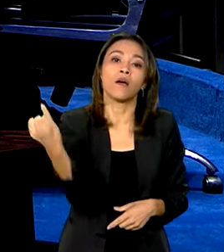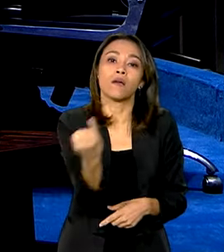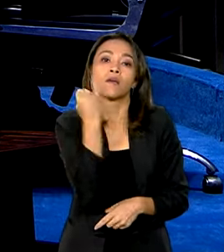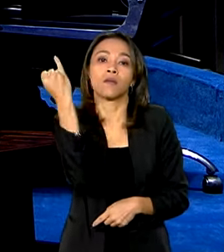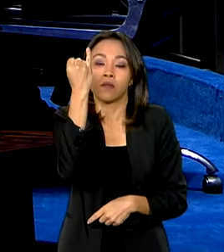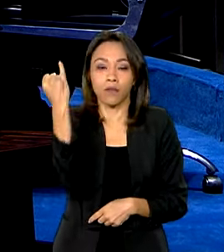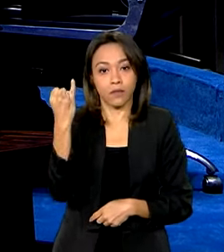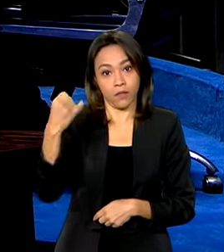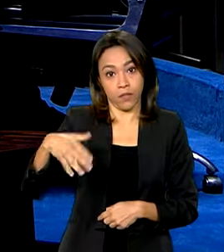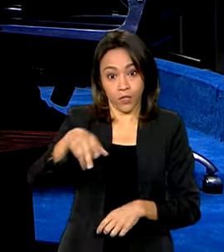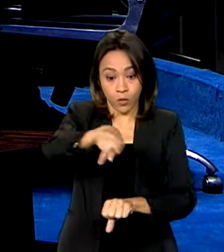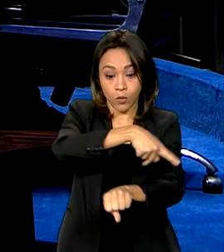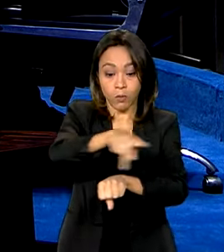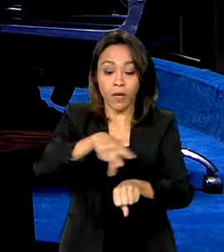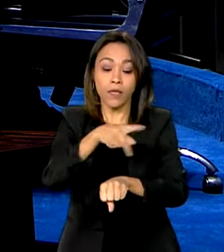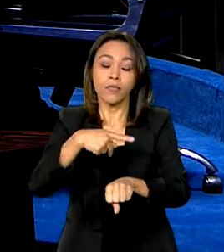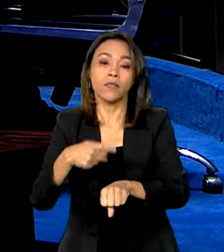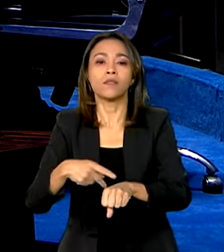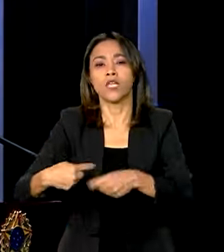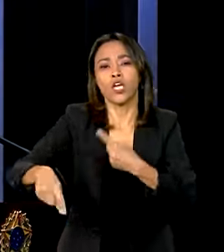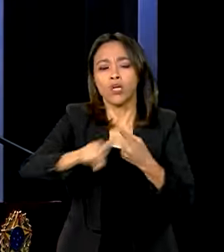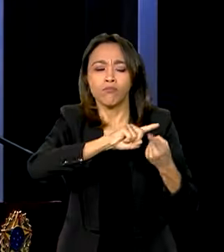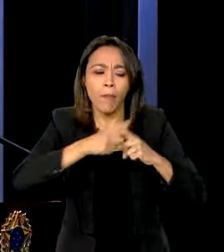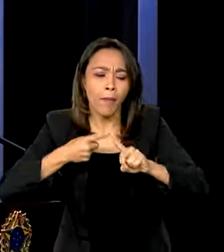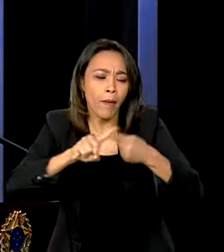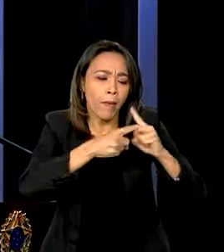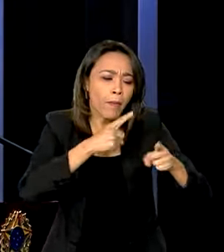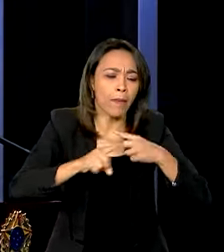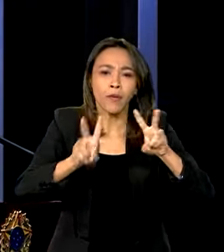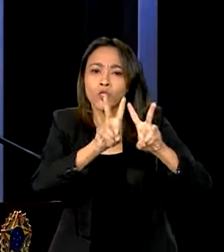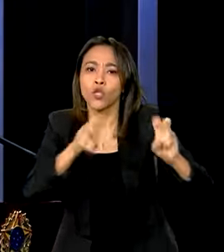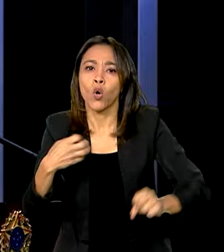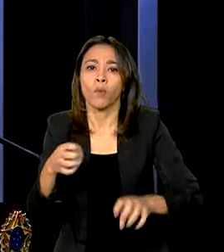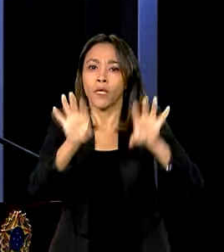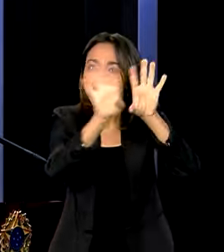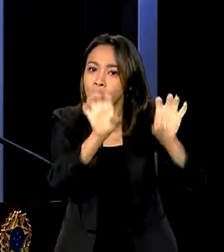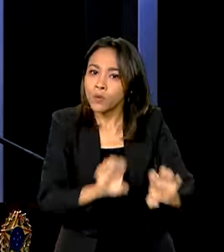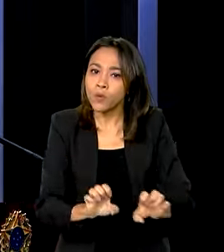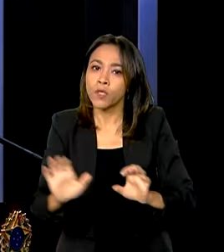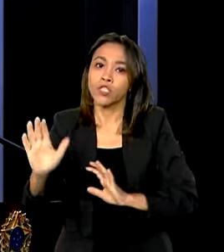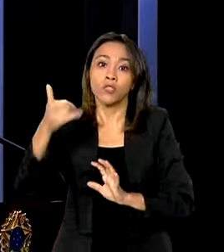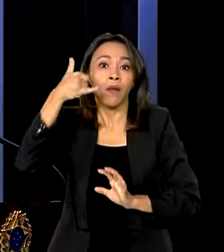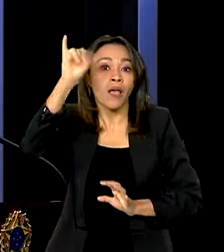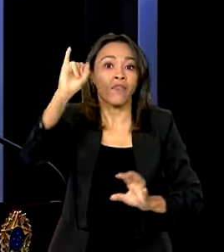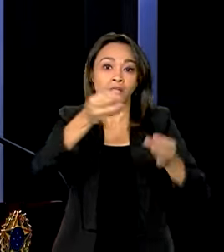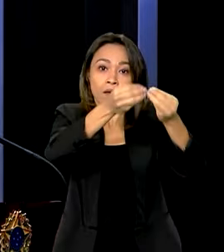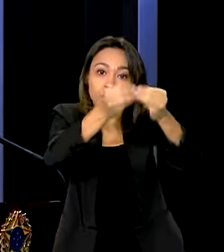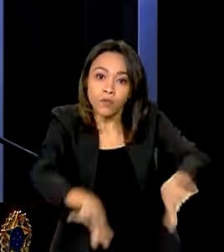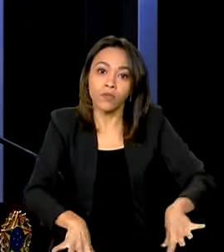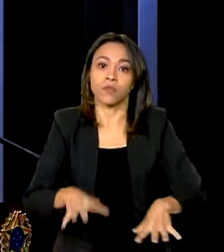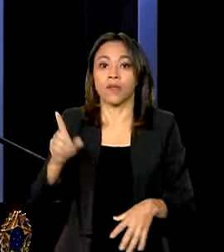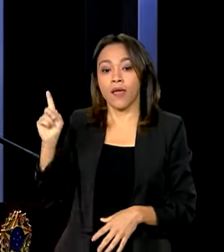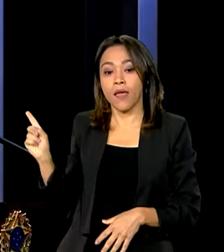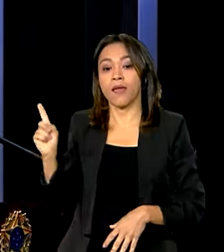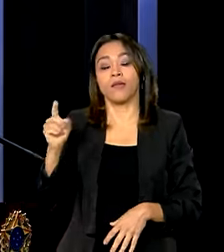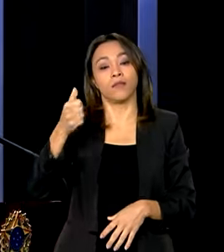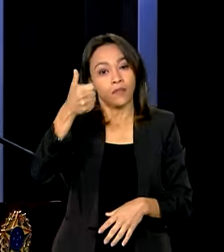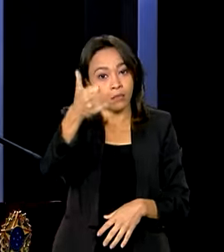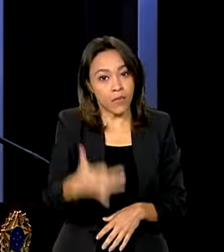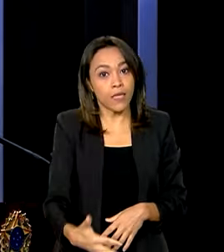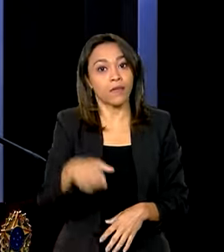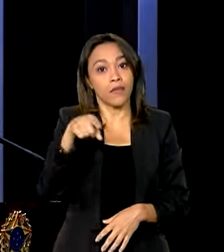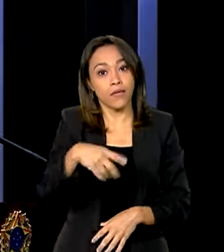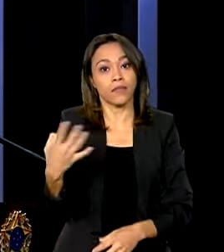discutir obras de prevenção a desastres. Este cenário que nós estamos vendo no Rio Grande do Sul, é importante que os senhores e as senhoras